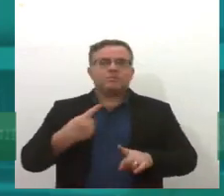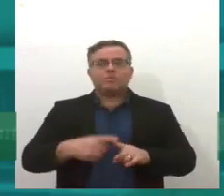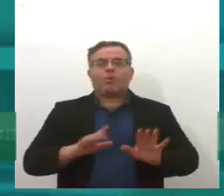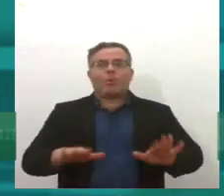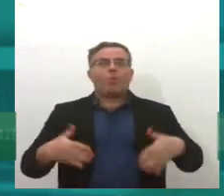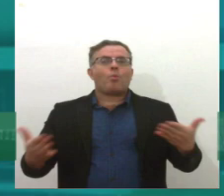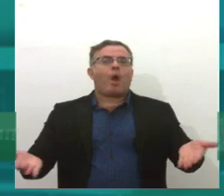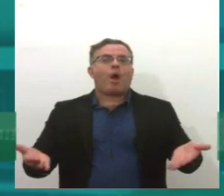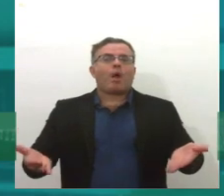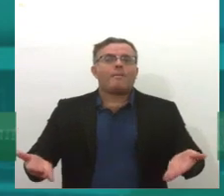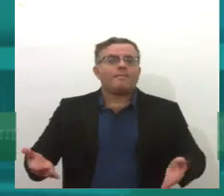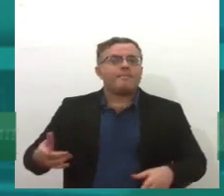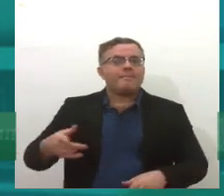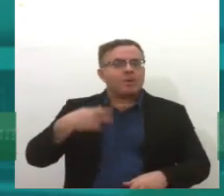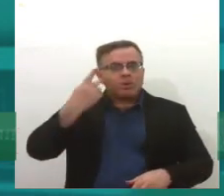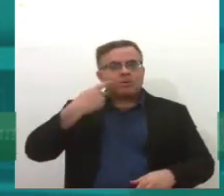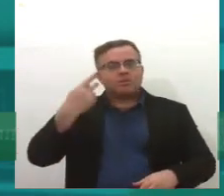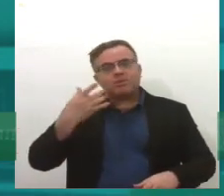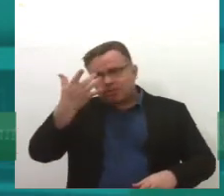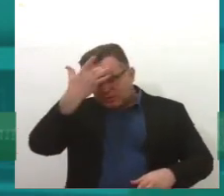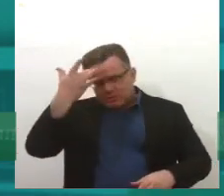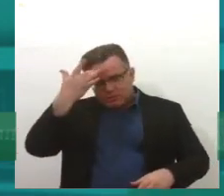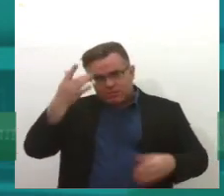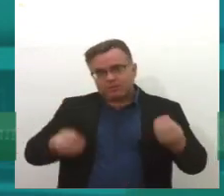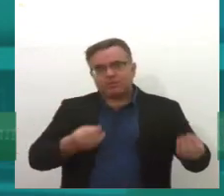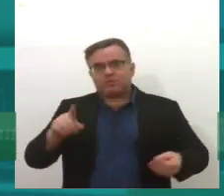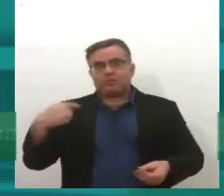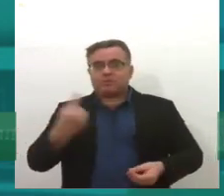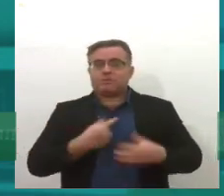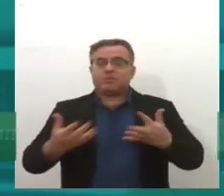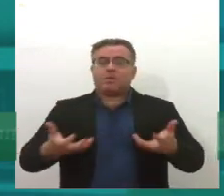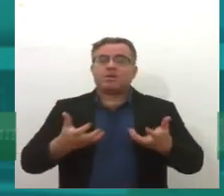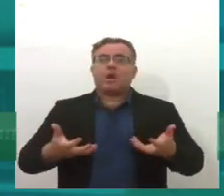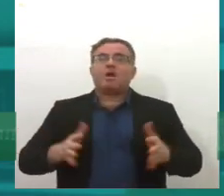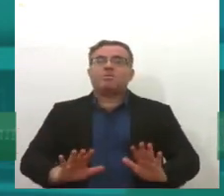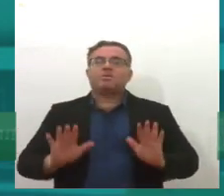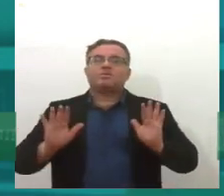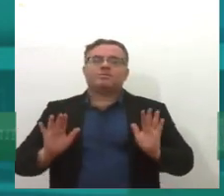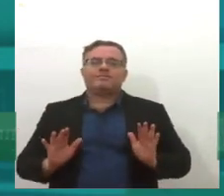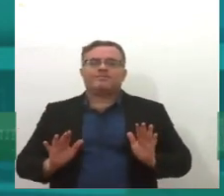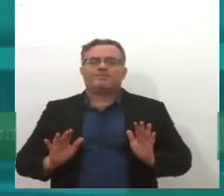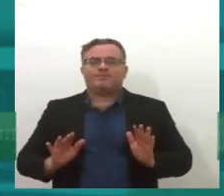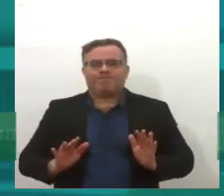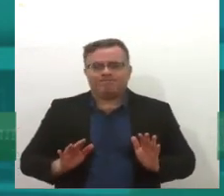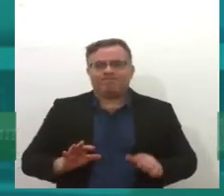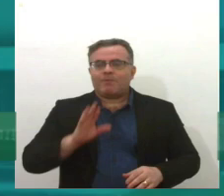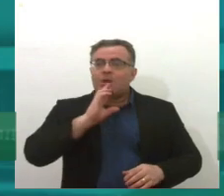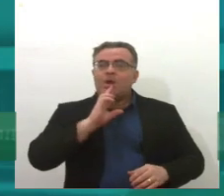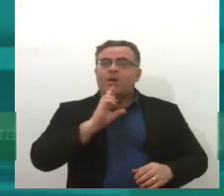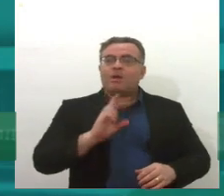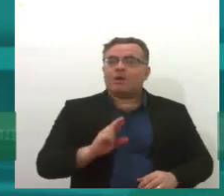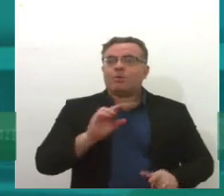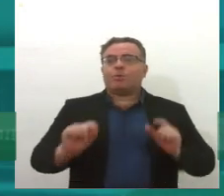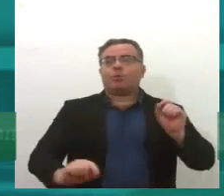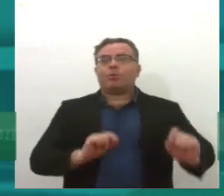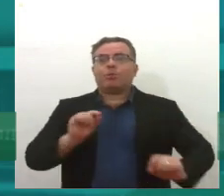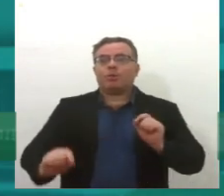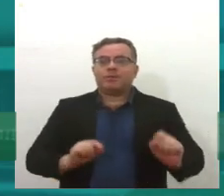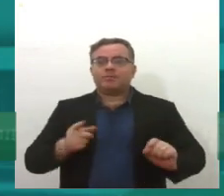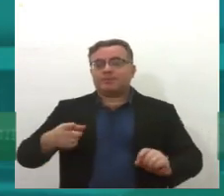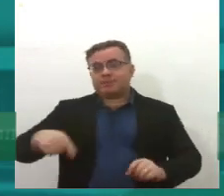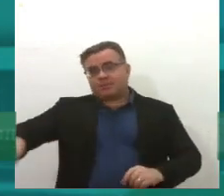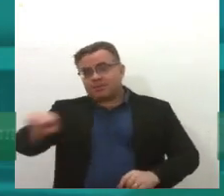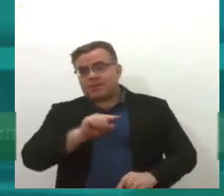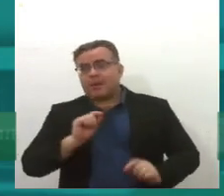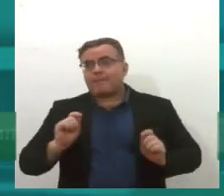saúde mental é essa que nós queremos para a realidade brasileira? Porque, dependendo da resposta dessa pergunta, aí você